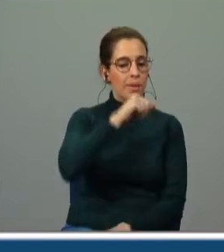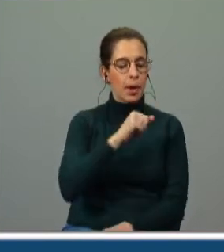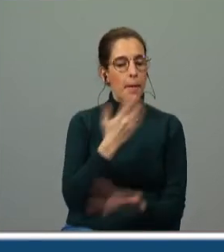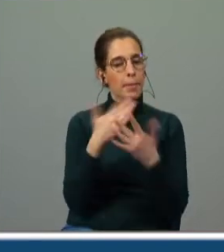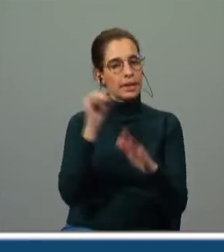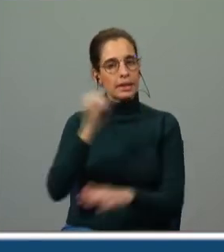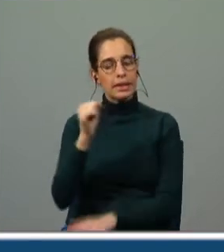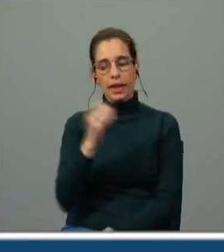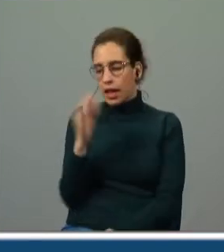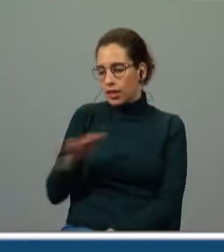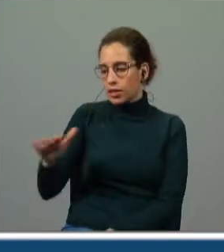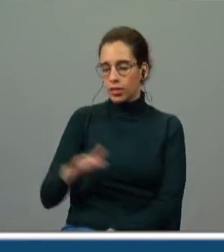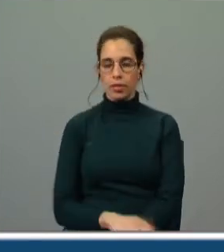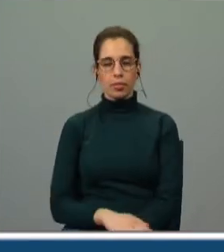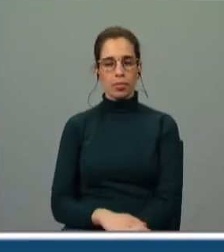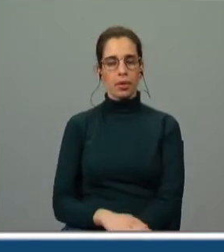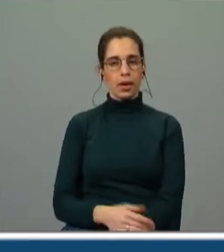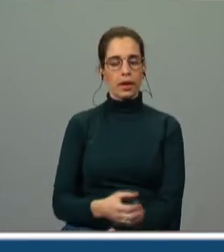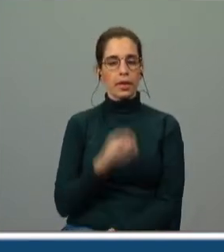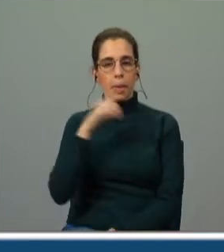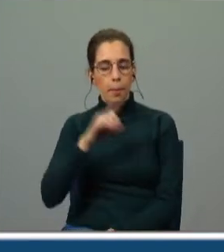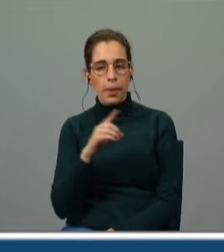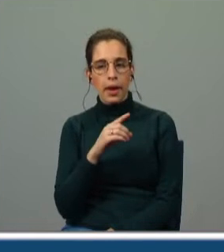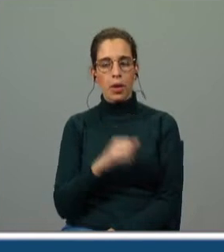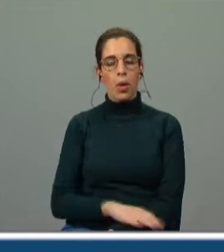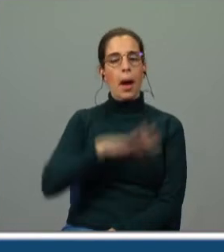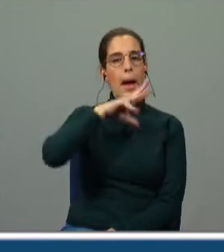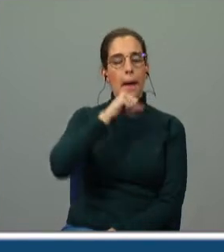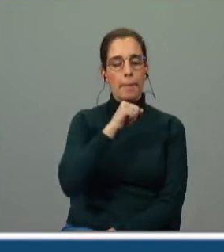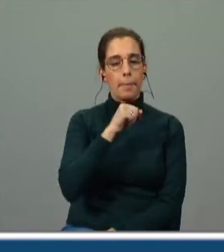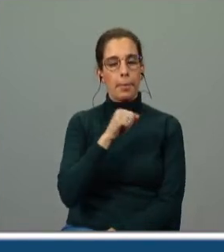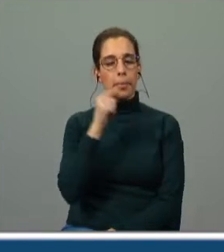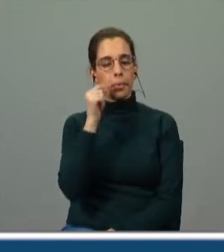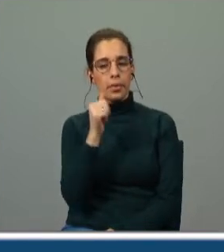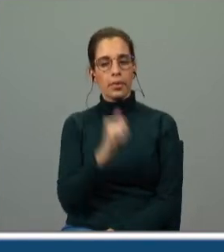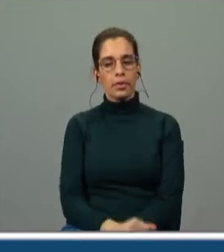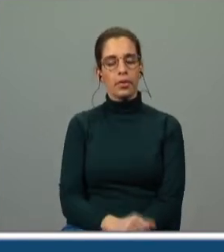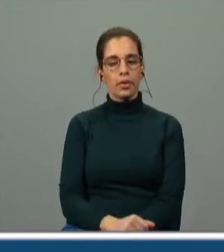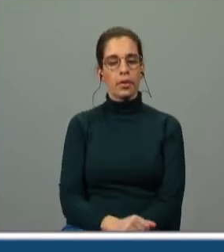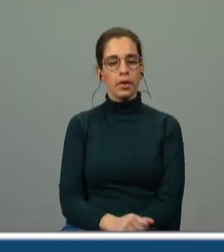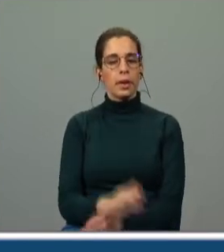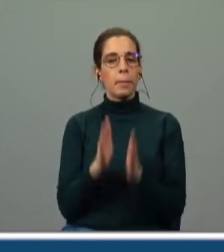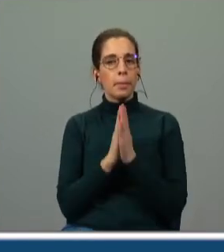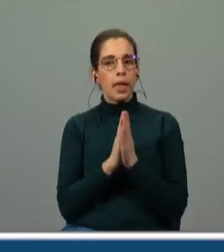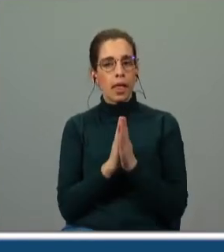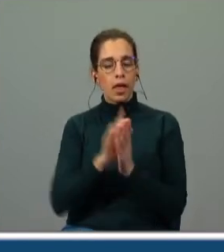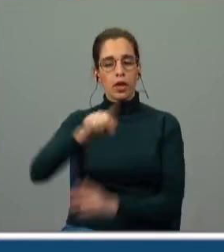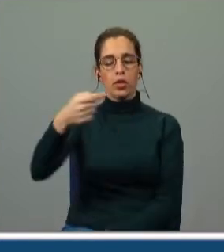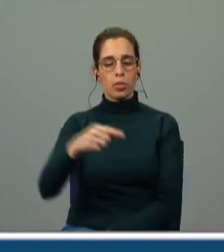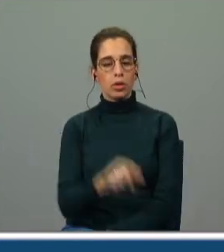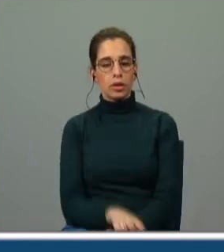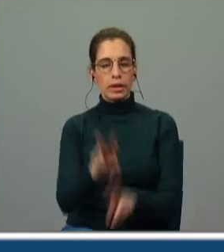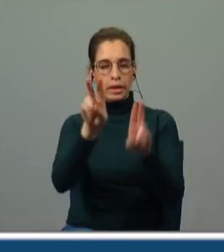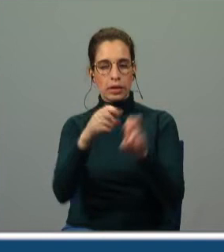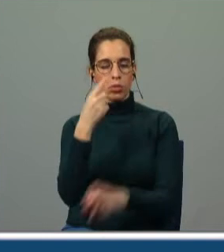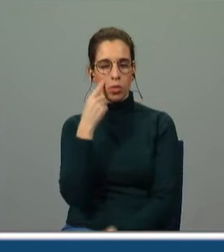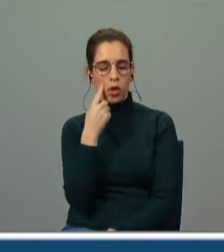criancinhas para que elas não fiquem órfãs mova-te a piedade sua e minha tem piedade e depois as expressões que mostram